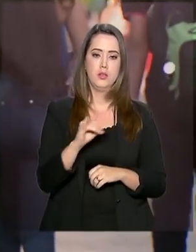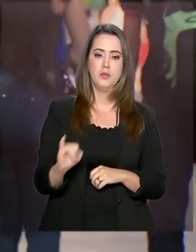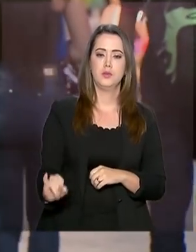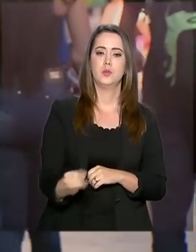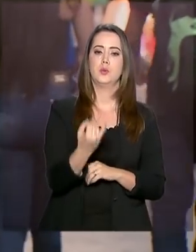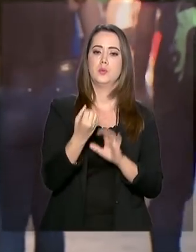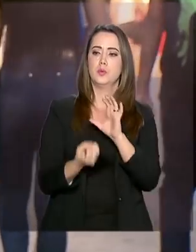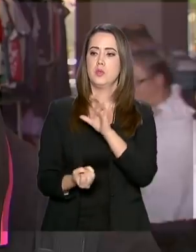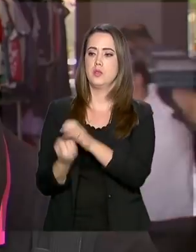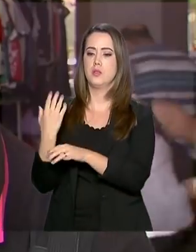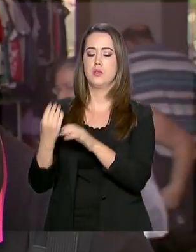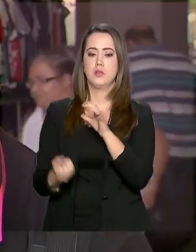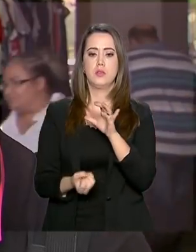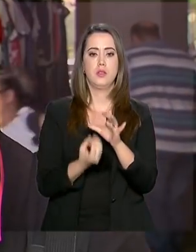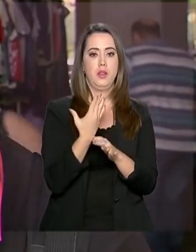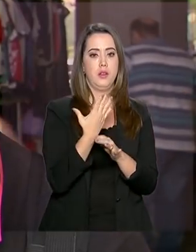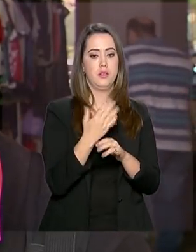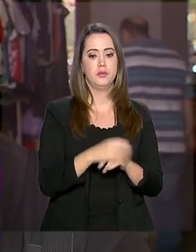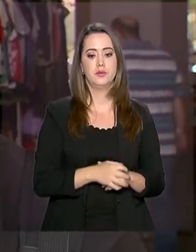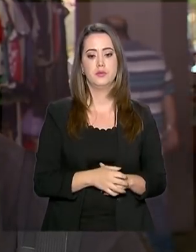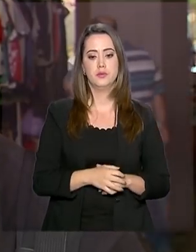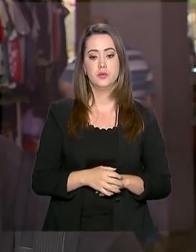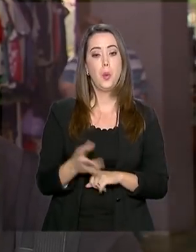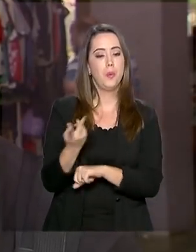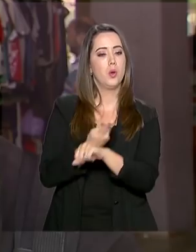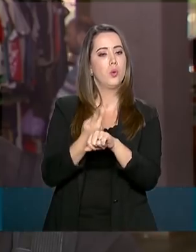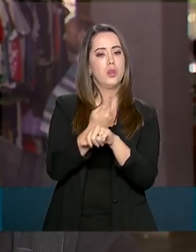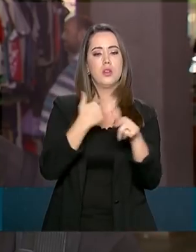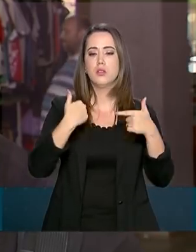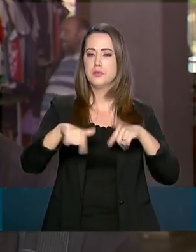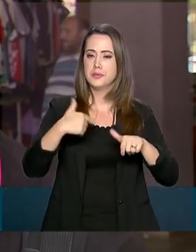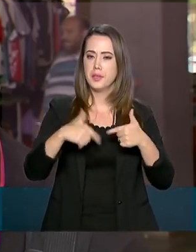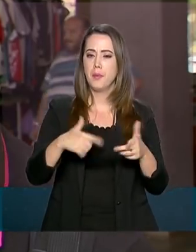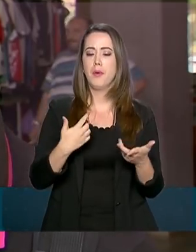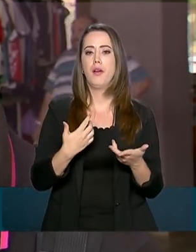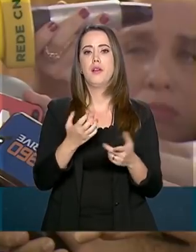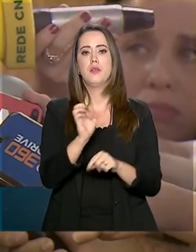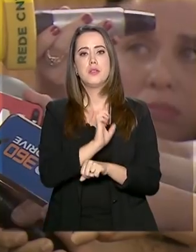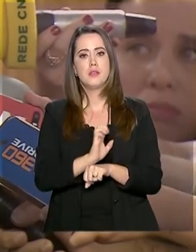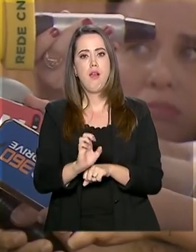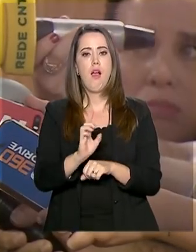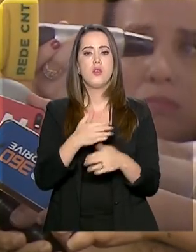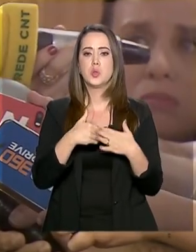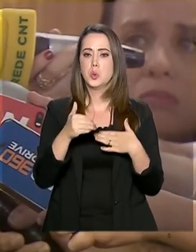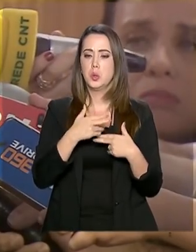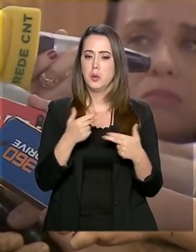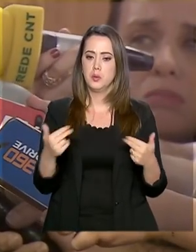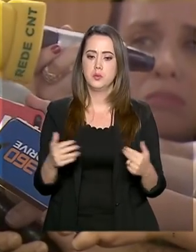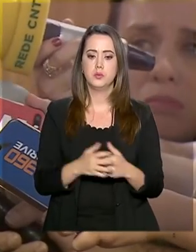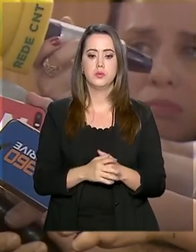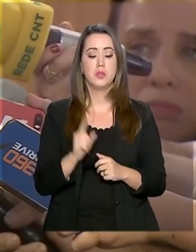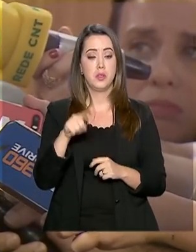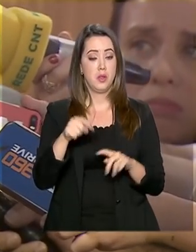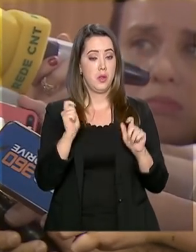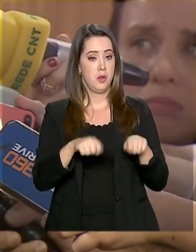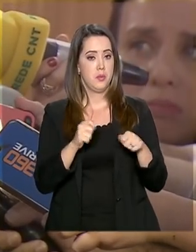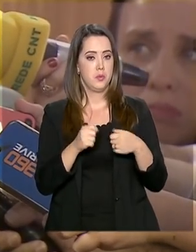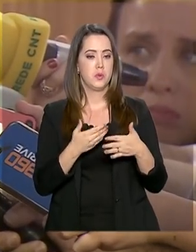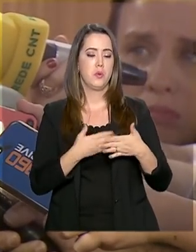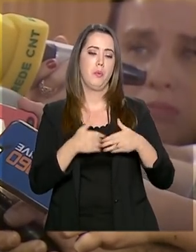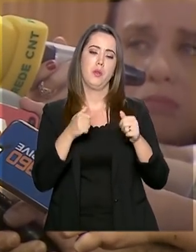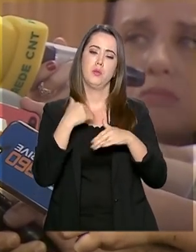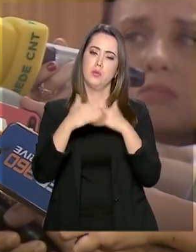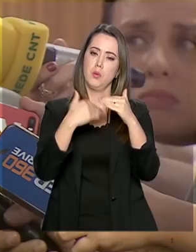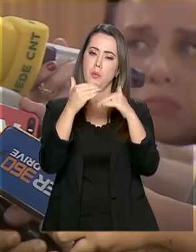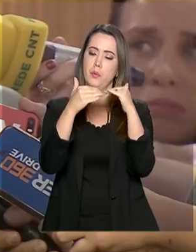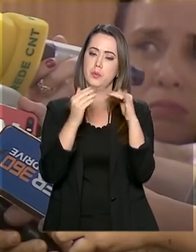podem ser criadas. Estou procurando, estou correndo ir atrás de emprego, estágio, alguma coisa. É possível se prever nos próximos meses um aumento no